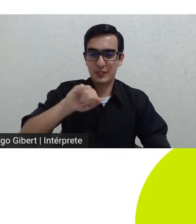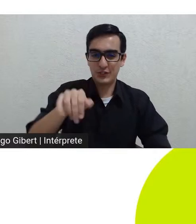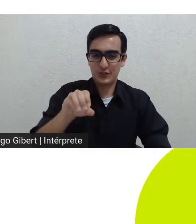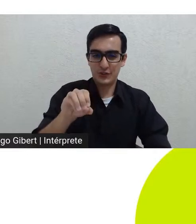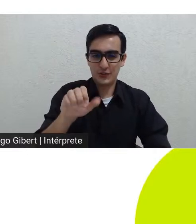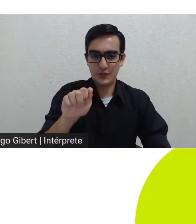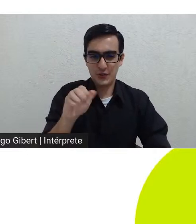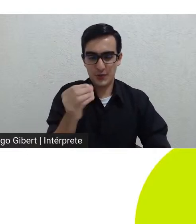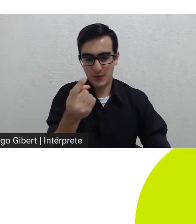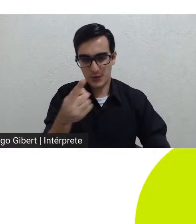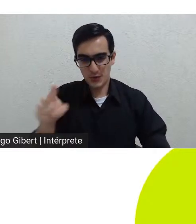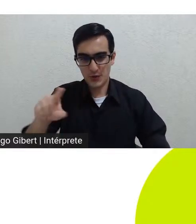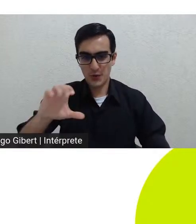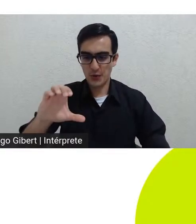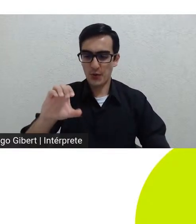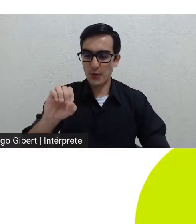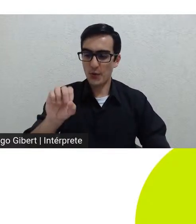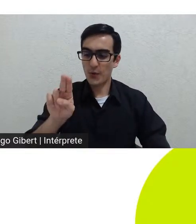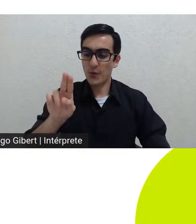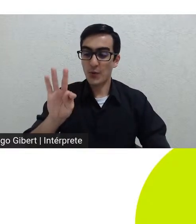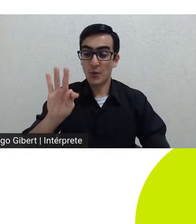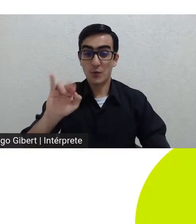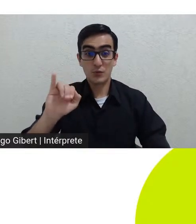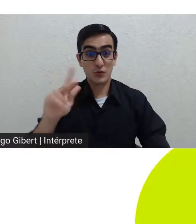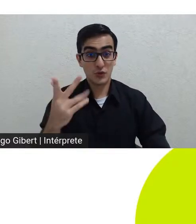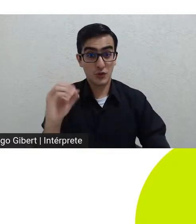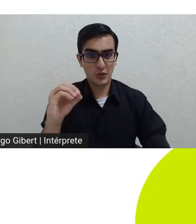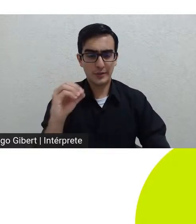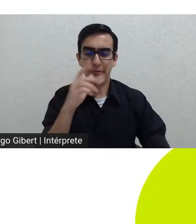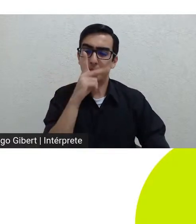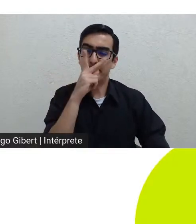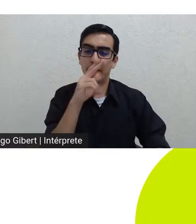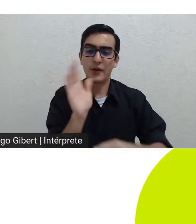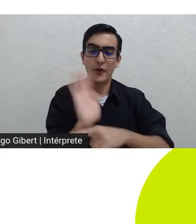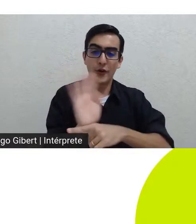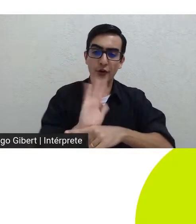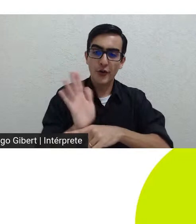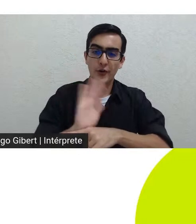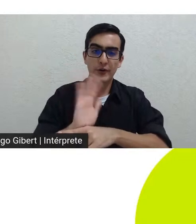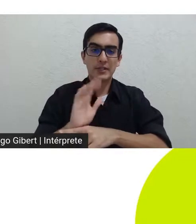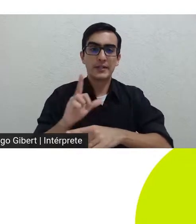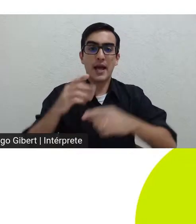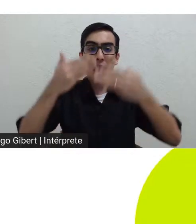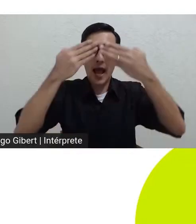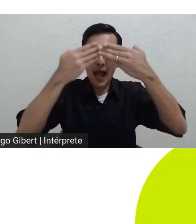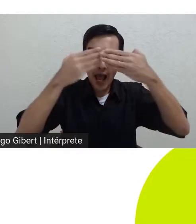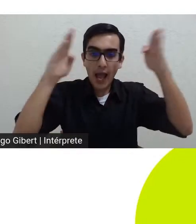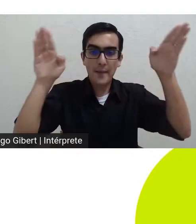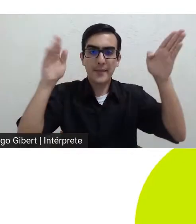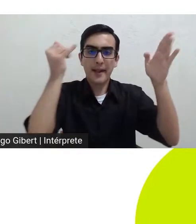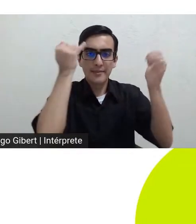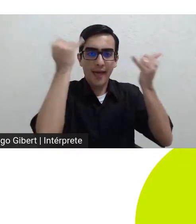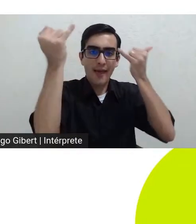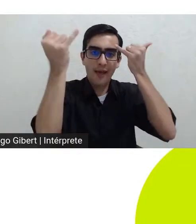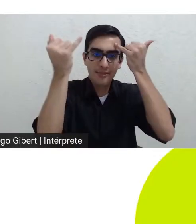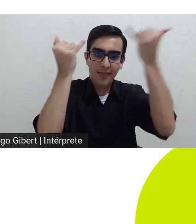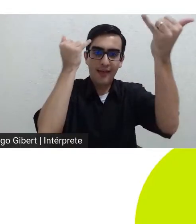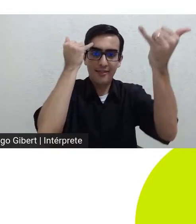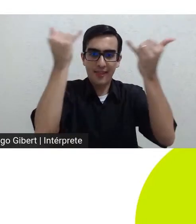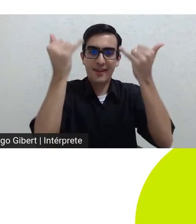porque acho que é um filme que abre para muitas ideias muitas associações